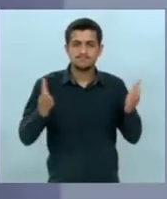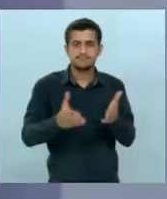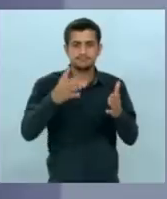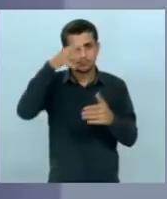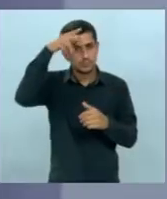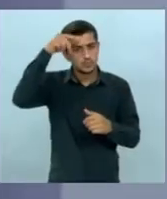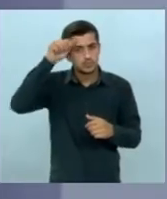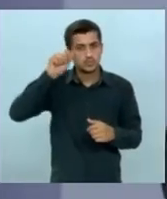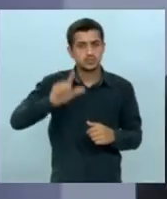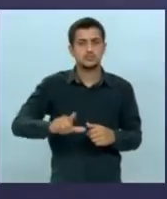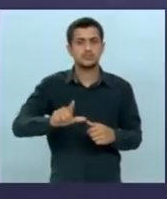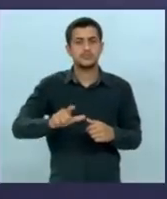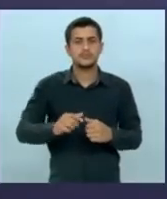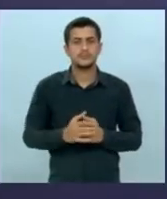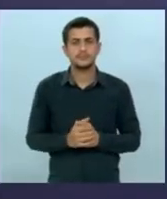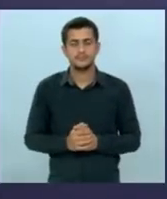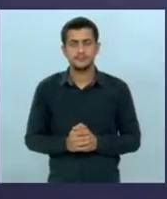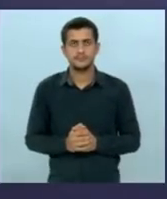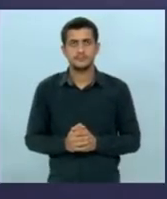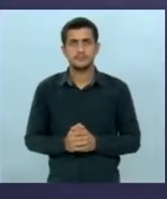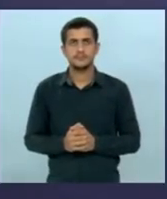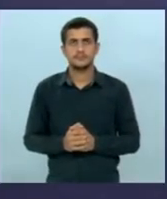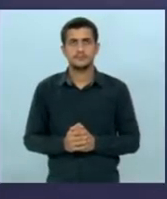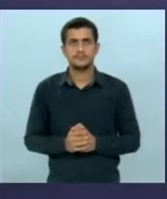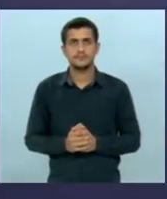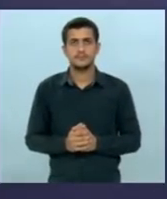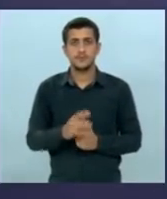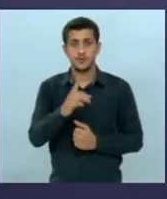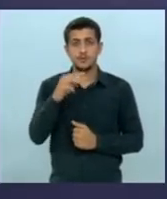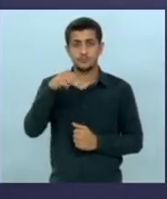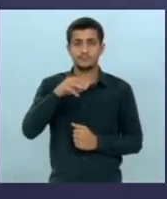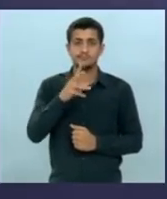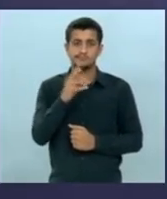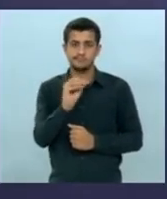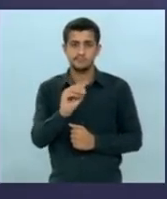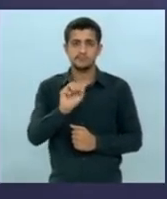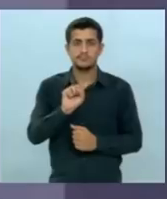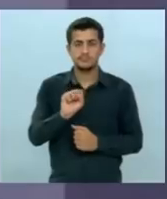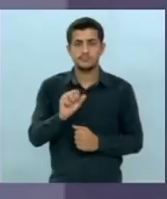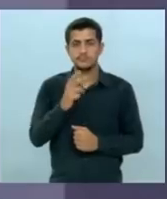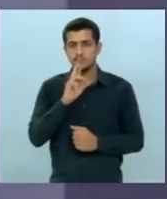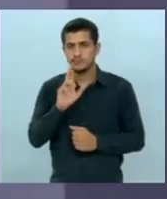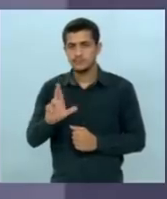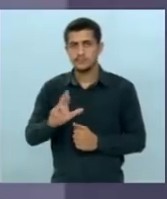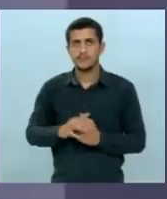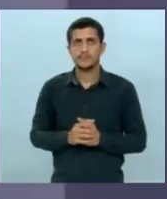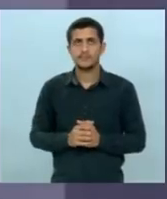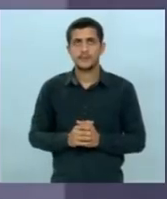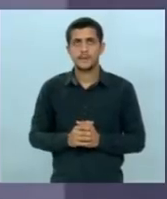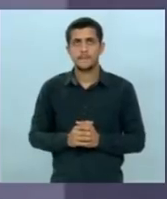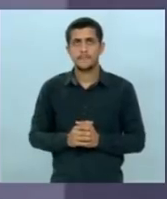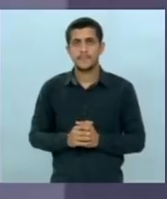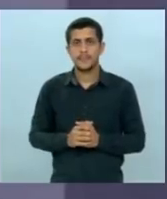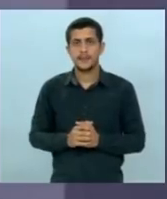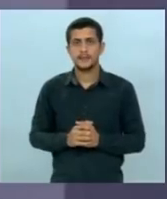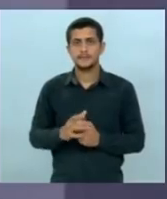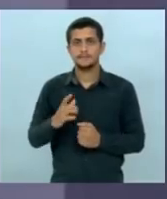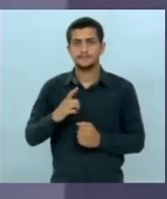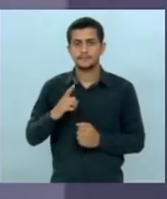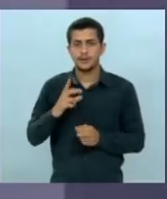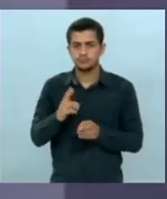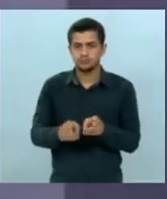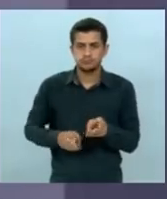do Mato Grosso do Sul. O senhor tem 1 minuto e 30 para a resposta, candidato Odilon. A rodovia ou a ferrovia